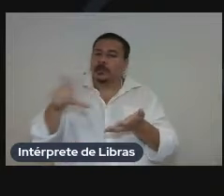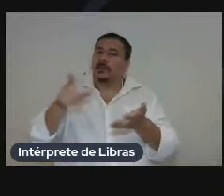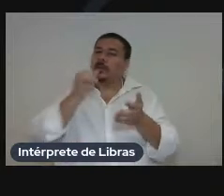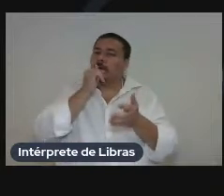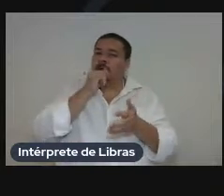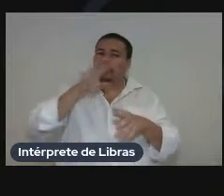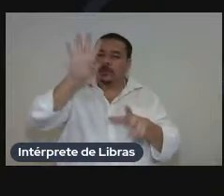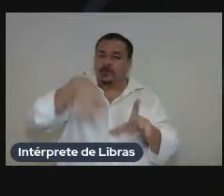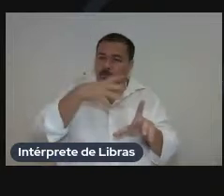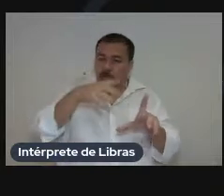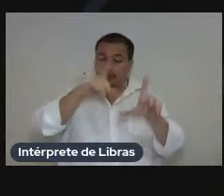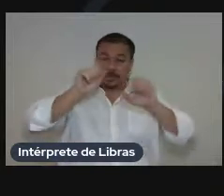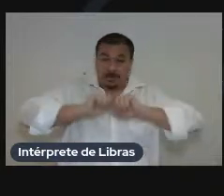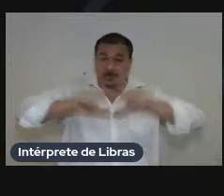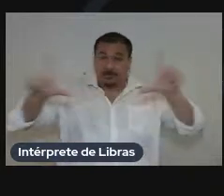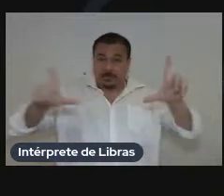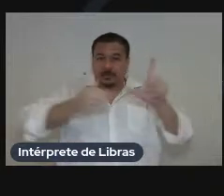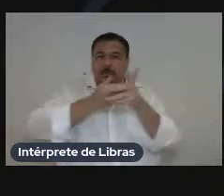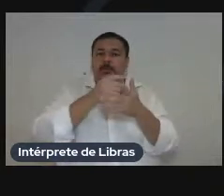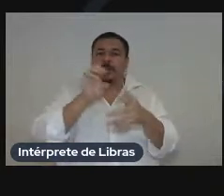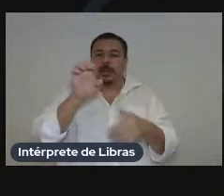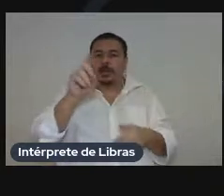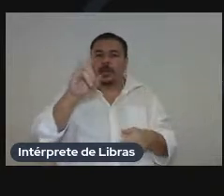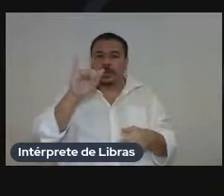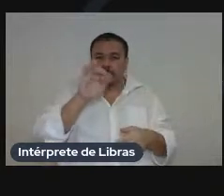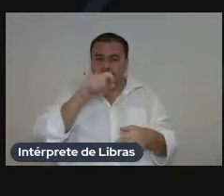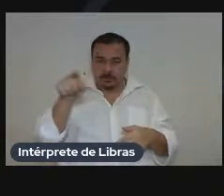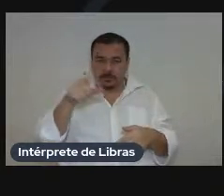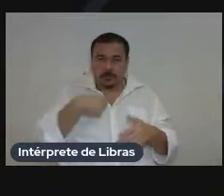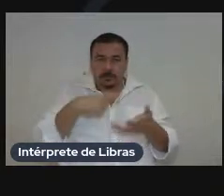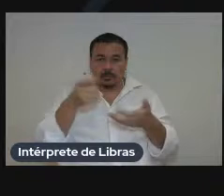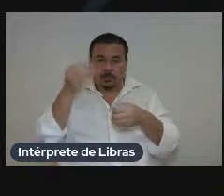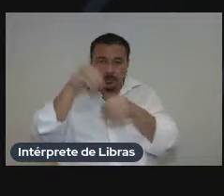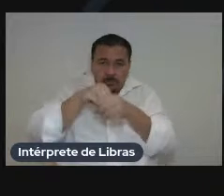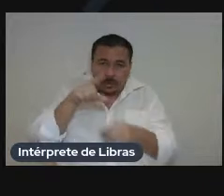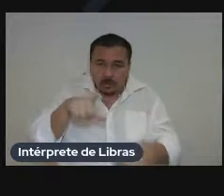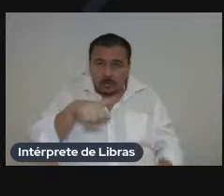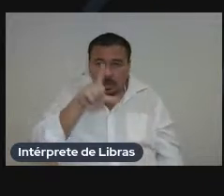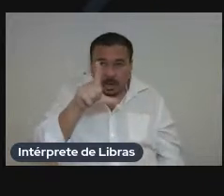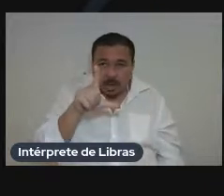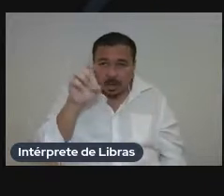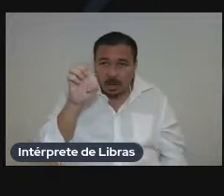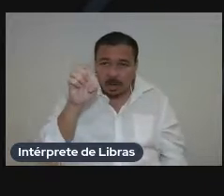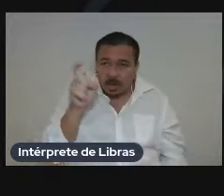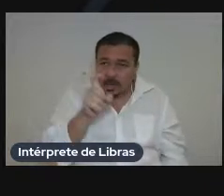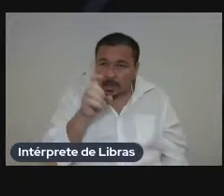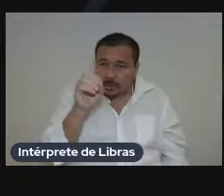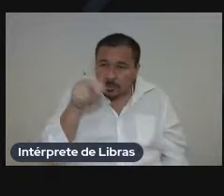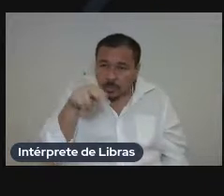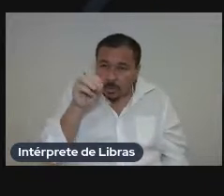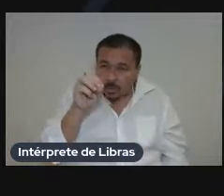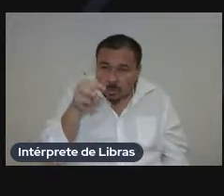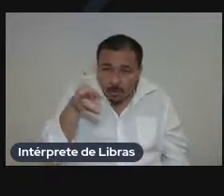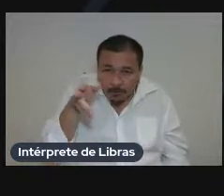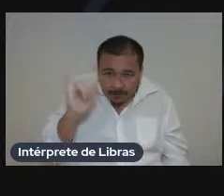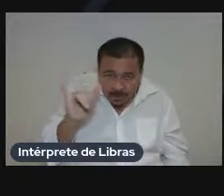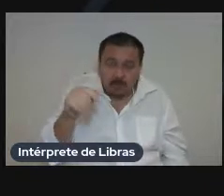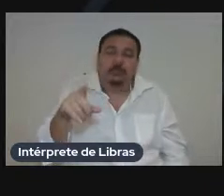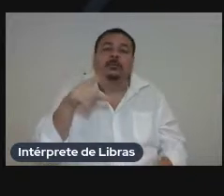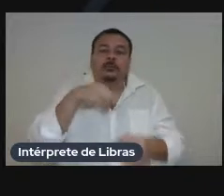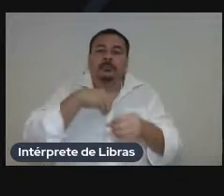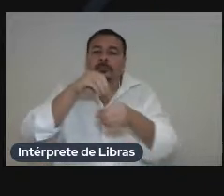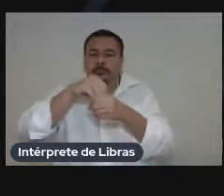microestrutura das entradas no lexônome que ele também usa as questões das tags então por isso nós